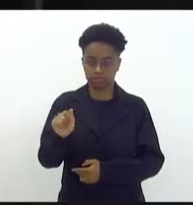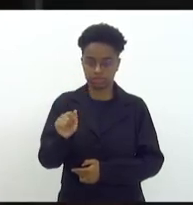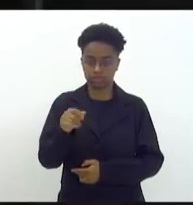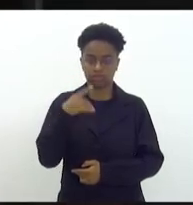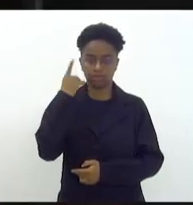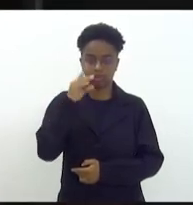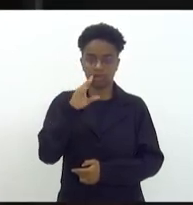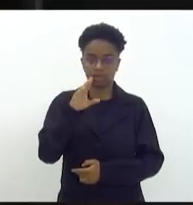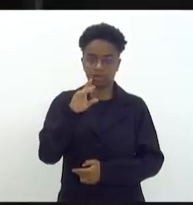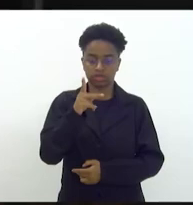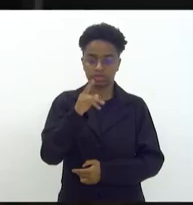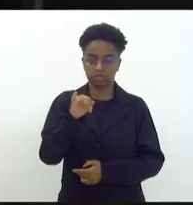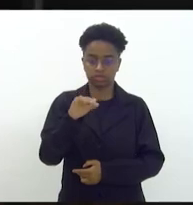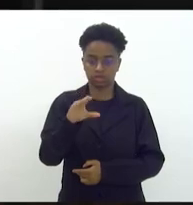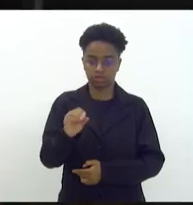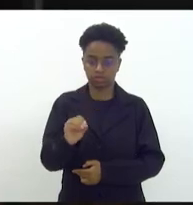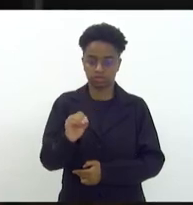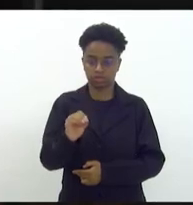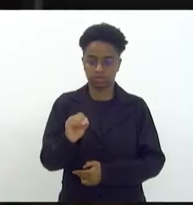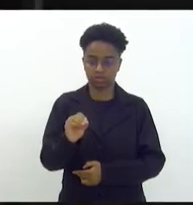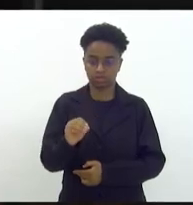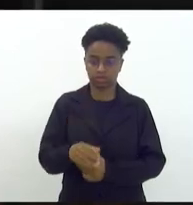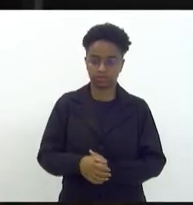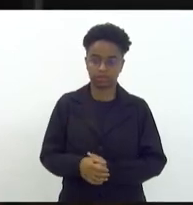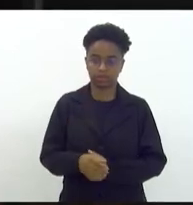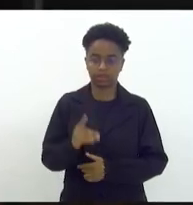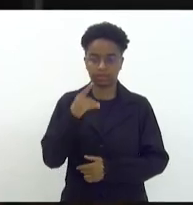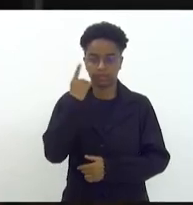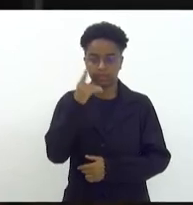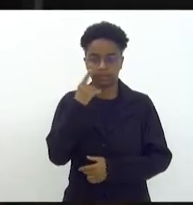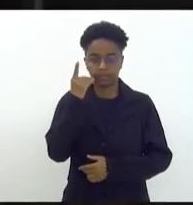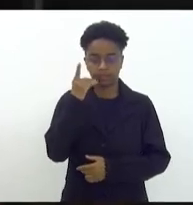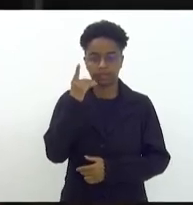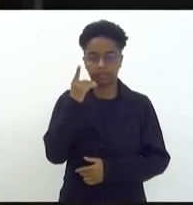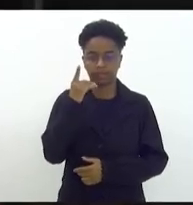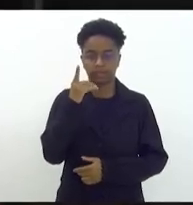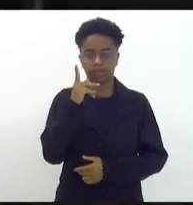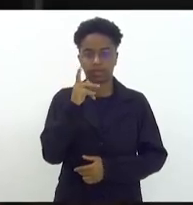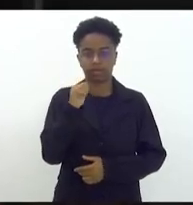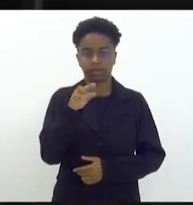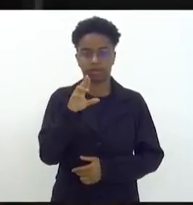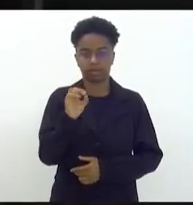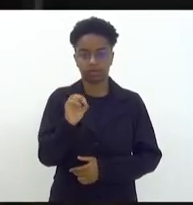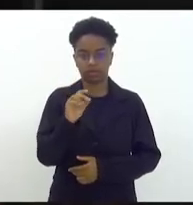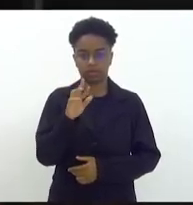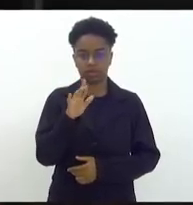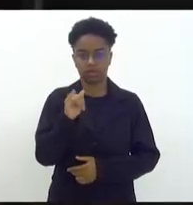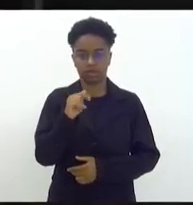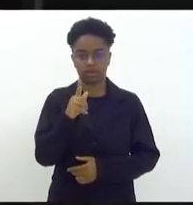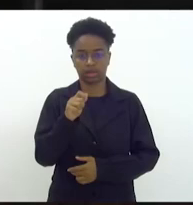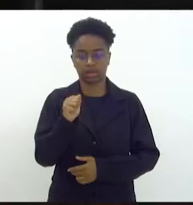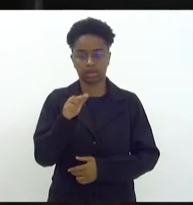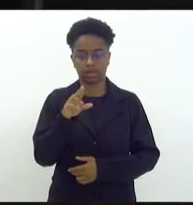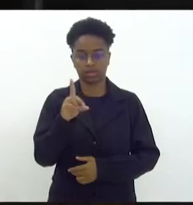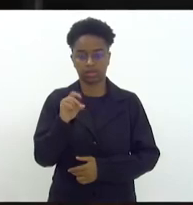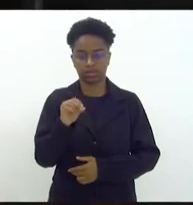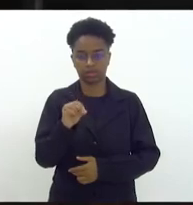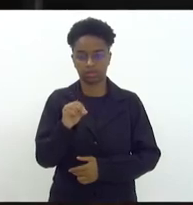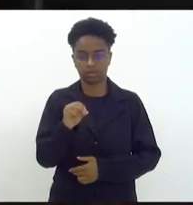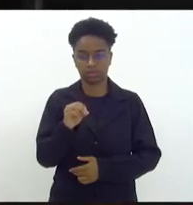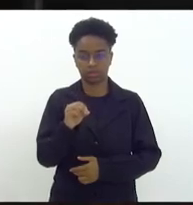deputado Chico Machado, deputado Dr. Pedro Ricardo, deputado